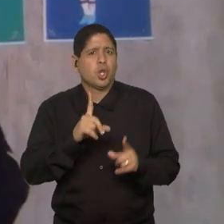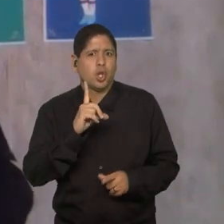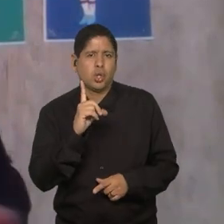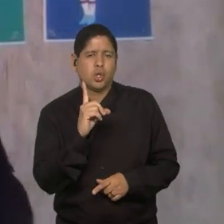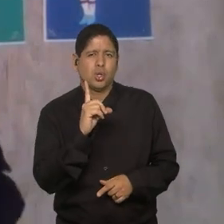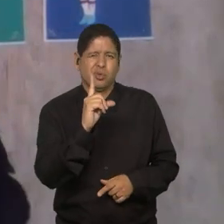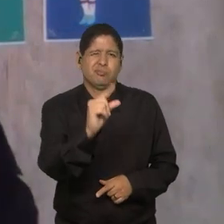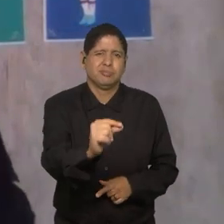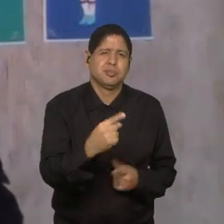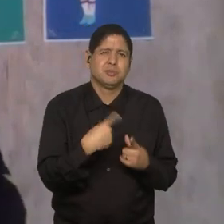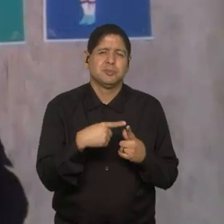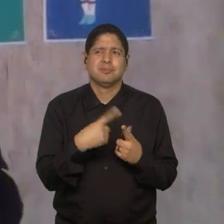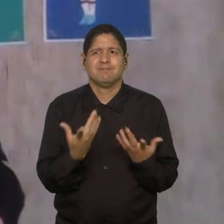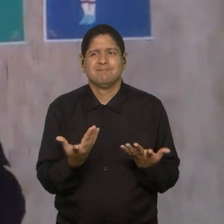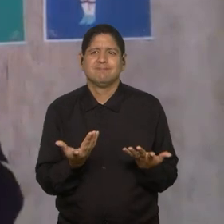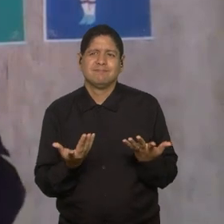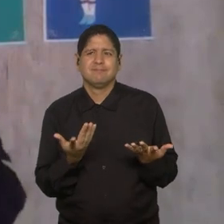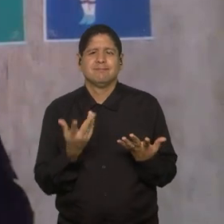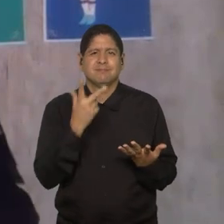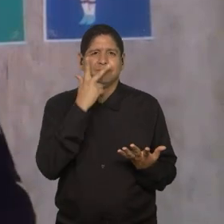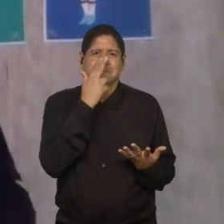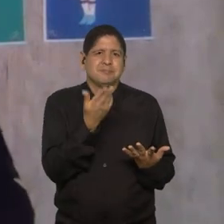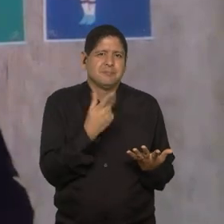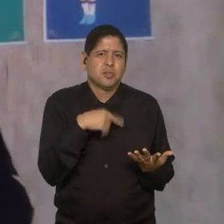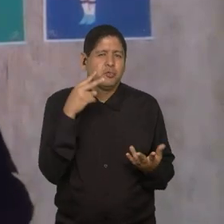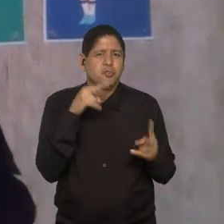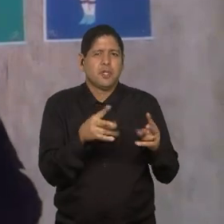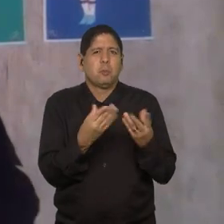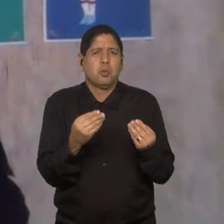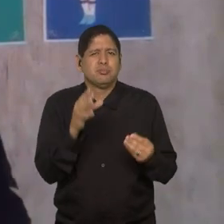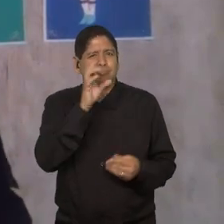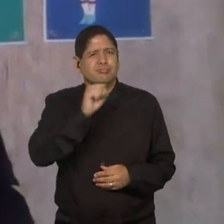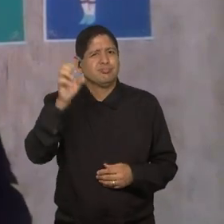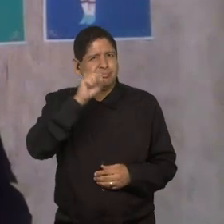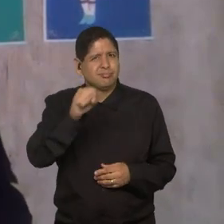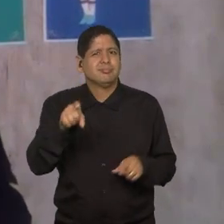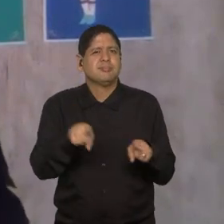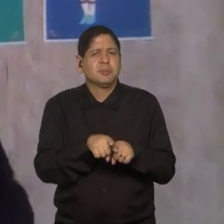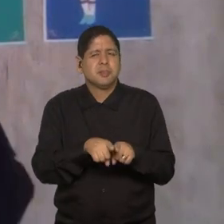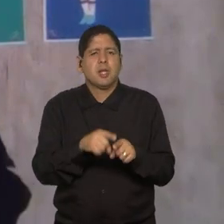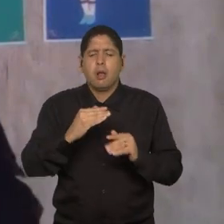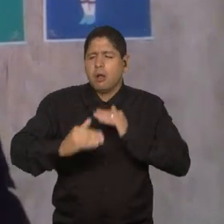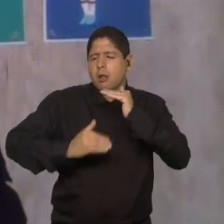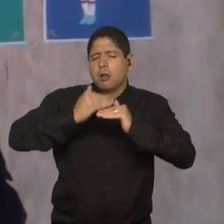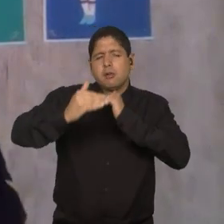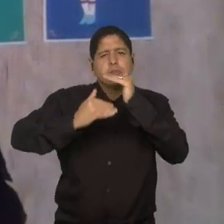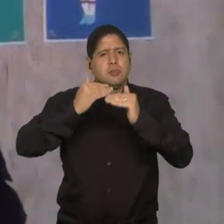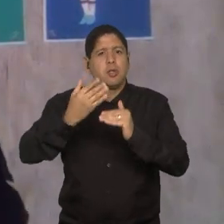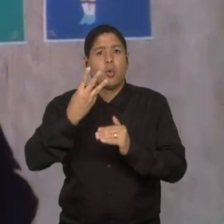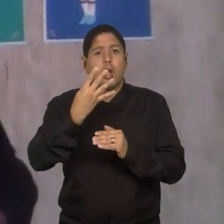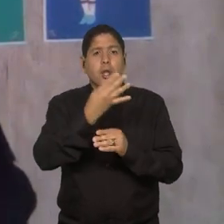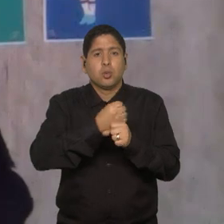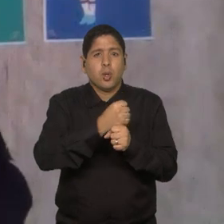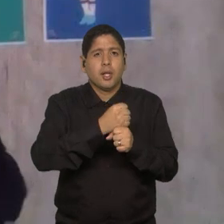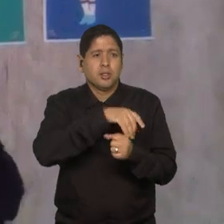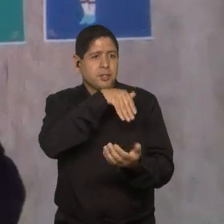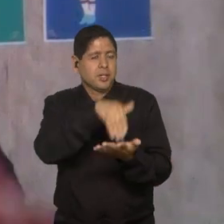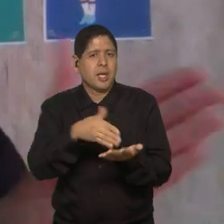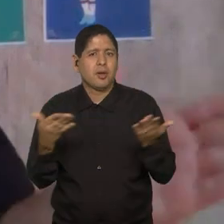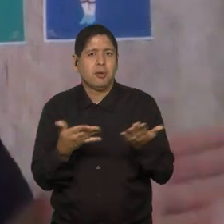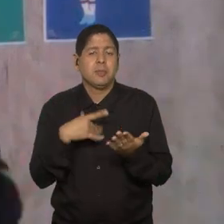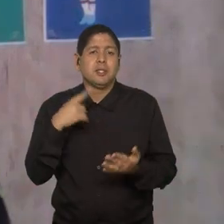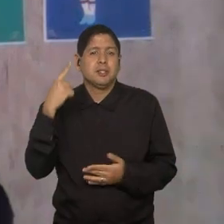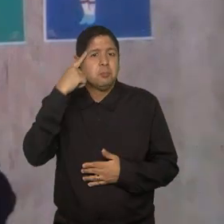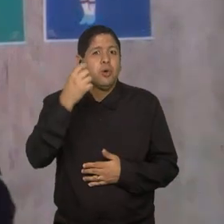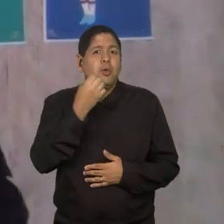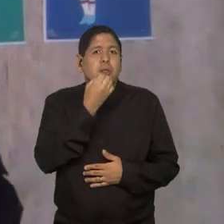porque não é, né? Enfim, vimos muitas conquistas, vimos avanços de quatro anos para cá. Mas acho que vale